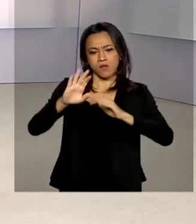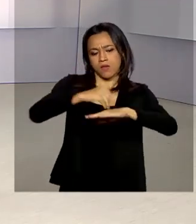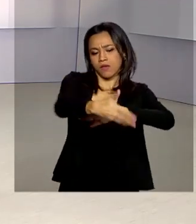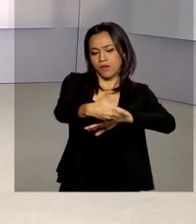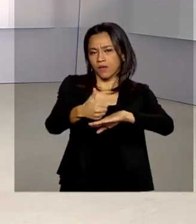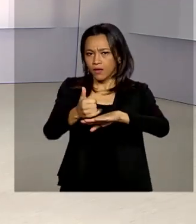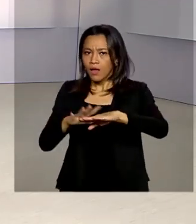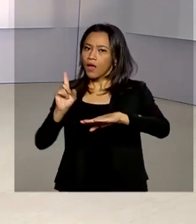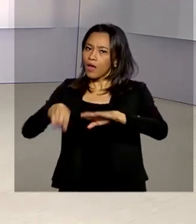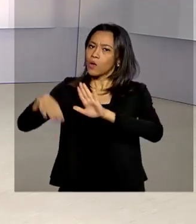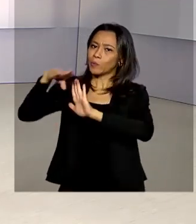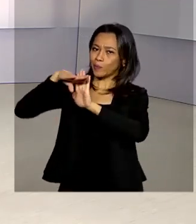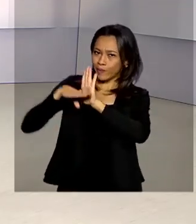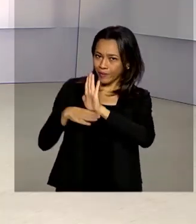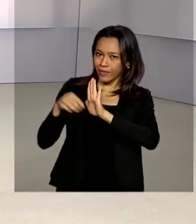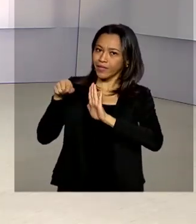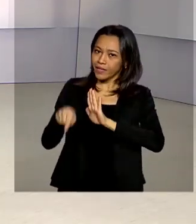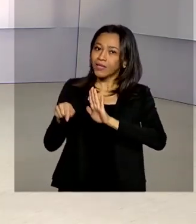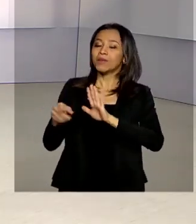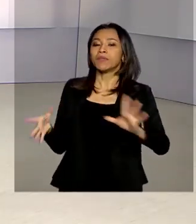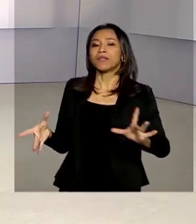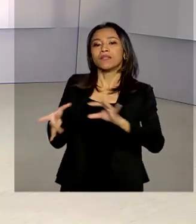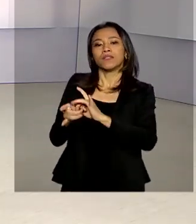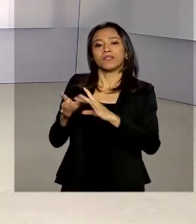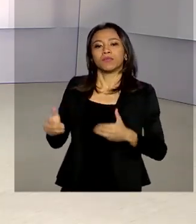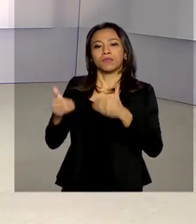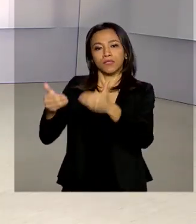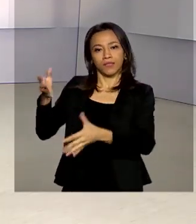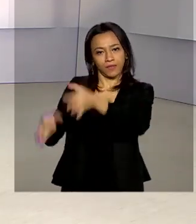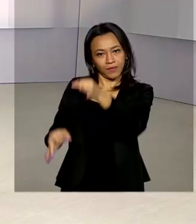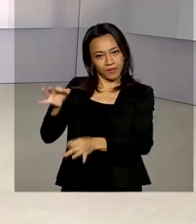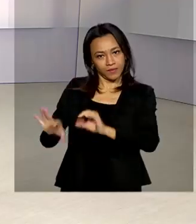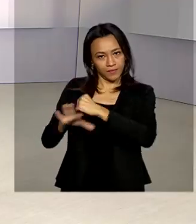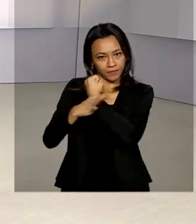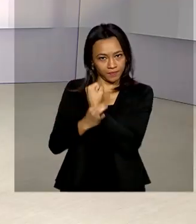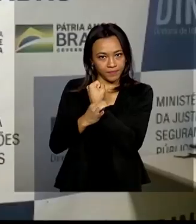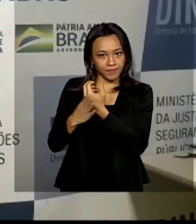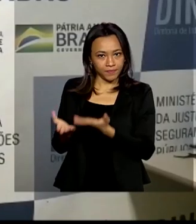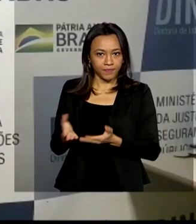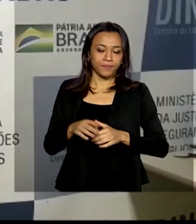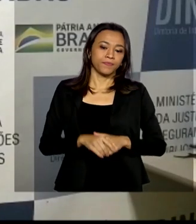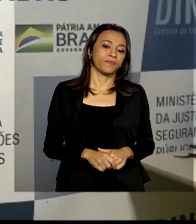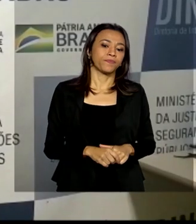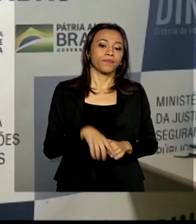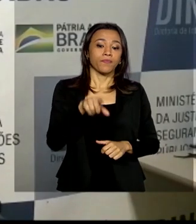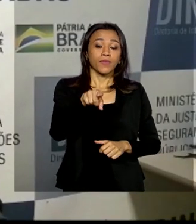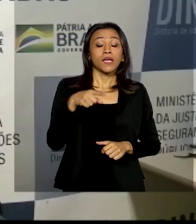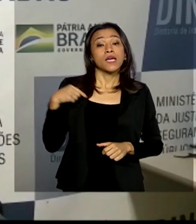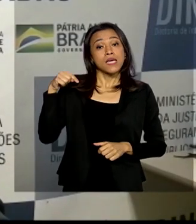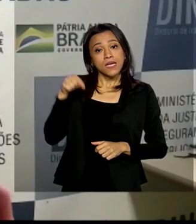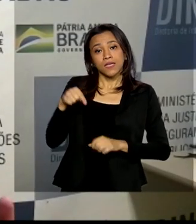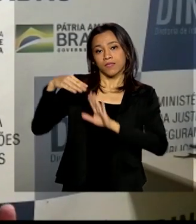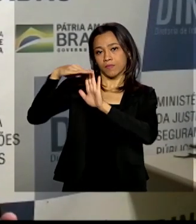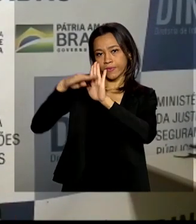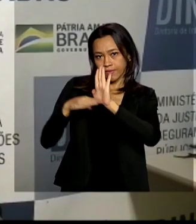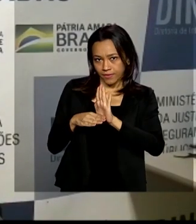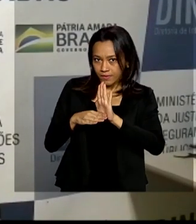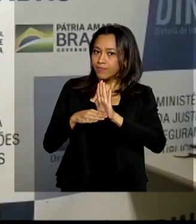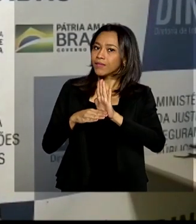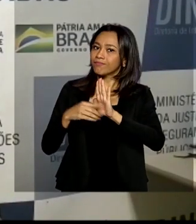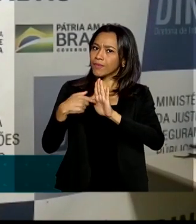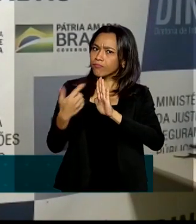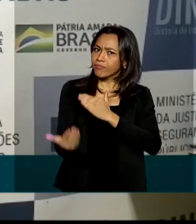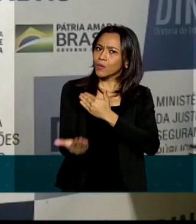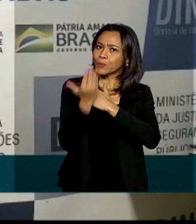parte do programa Vigia, do Ministério da Justiça e Segurança Pública. O programa Vigia está viabilizando